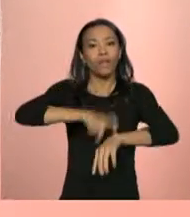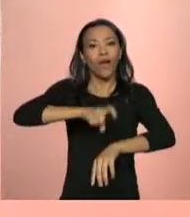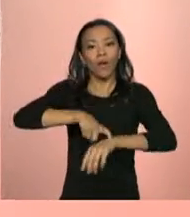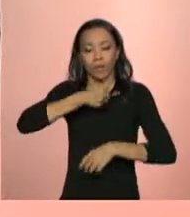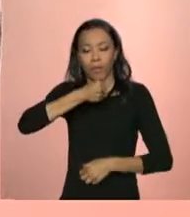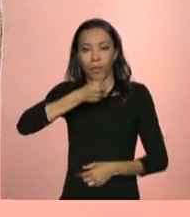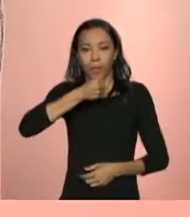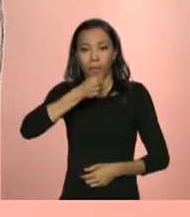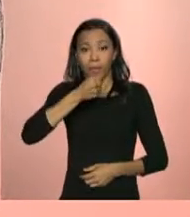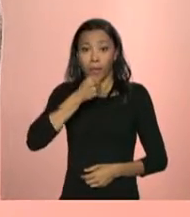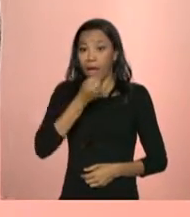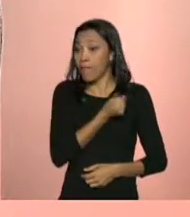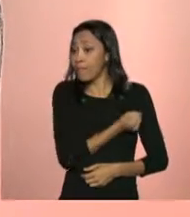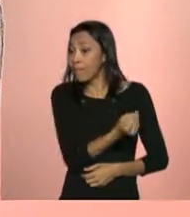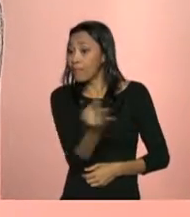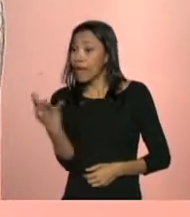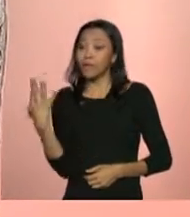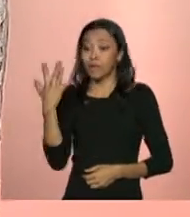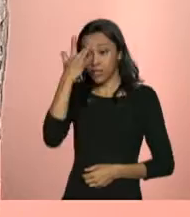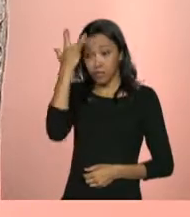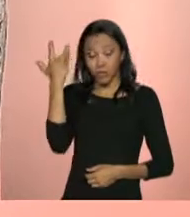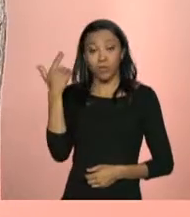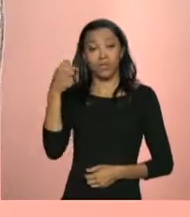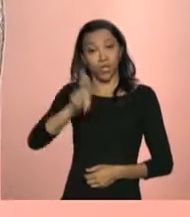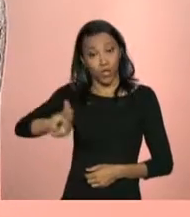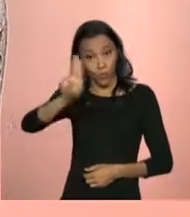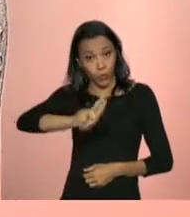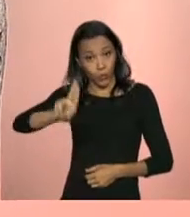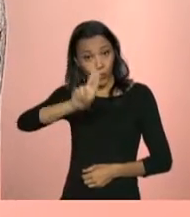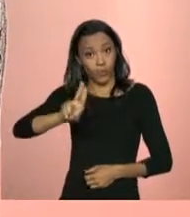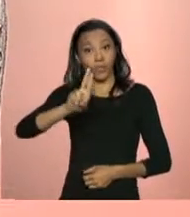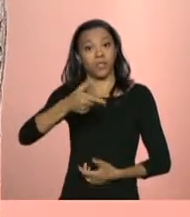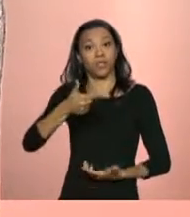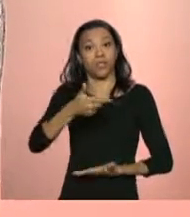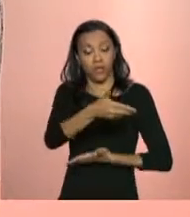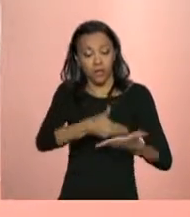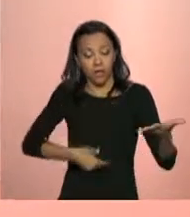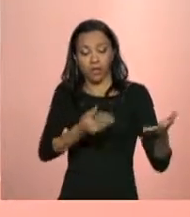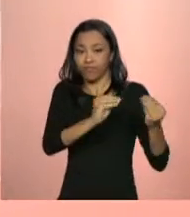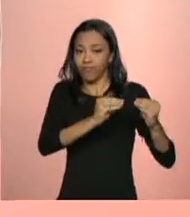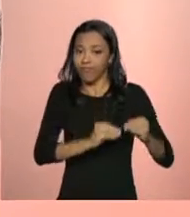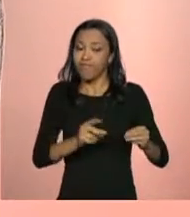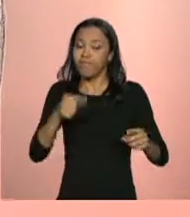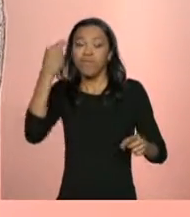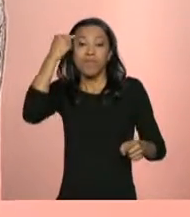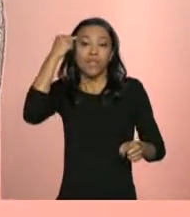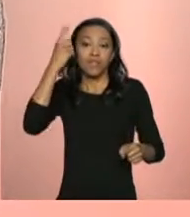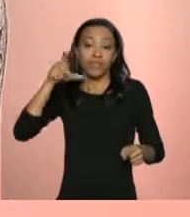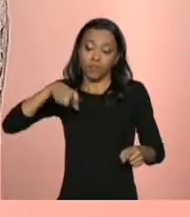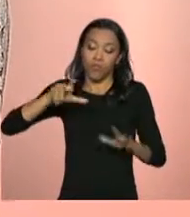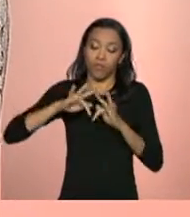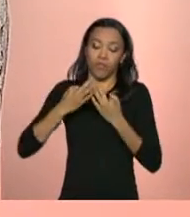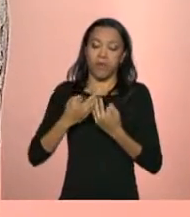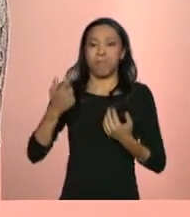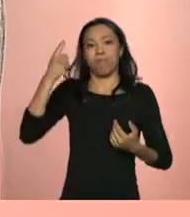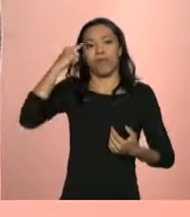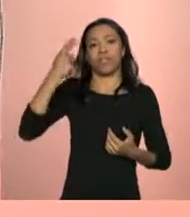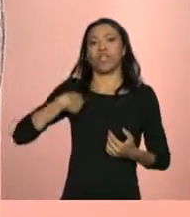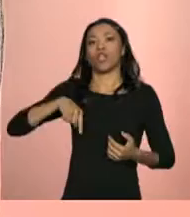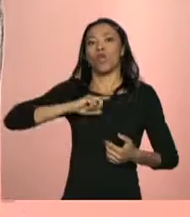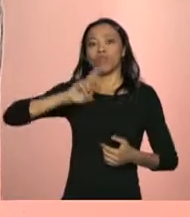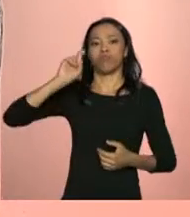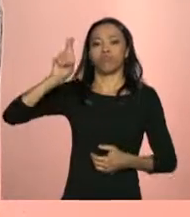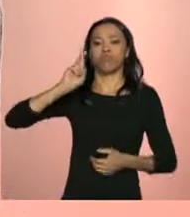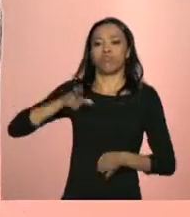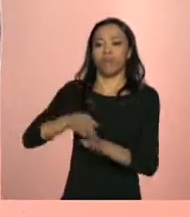muitos dos nossos usuários pensam que fazem o cadastro do Bolsa Família e cabe a nós darmos as devidas orientações.